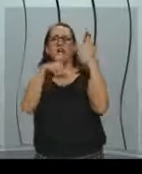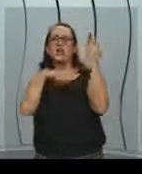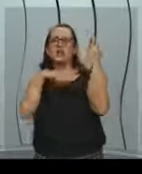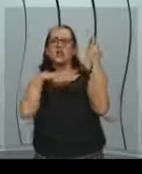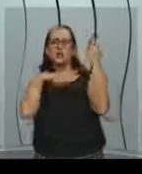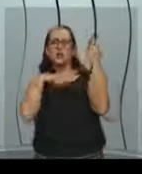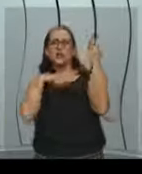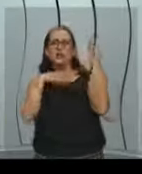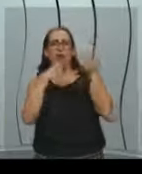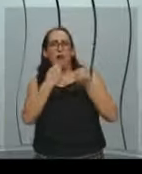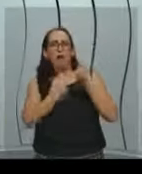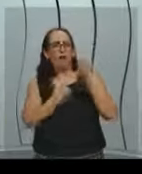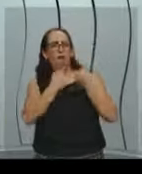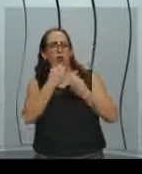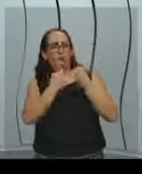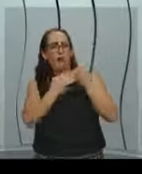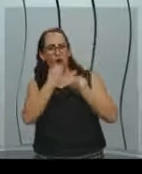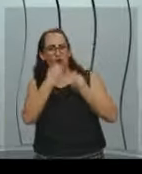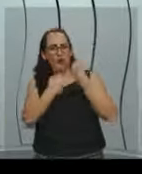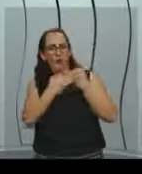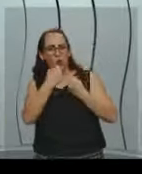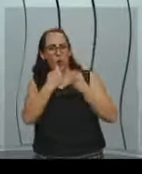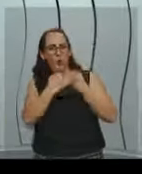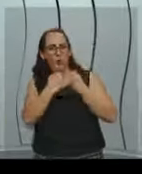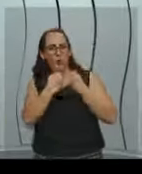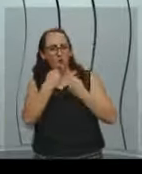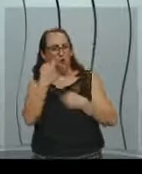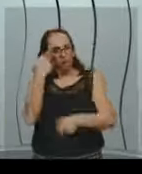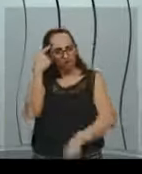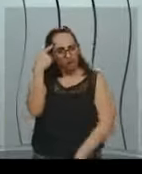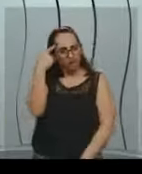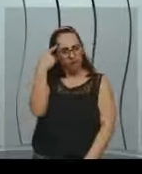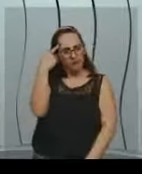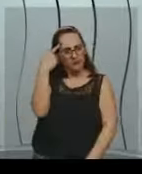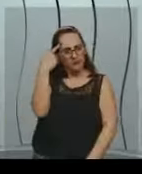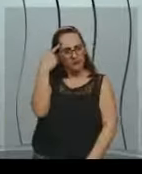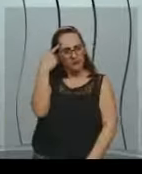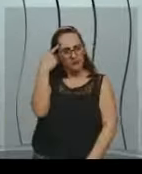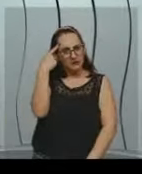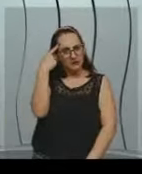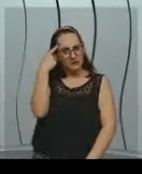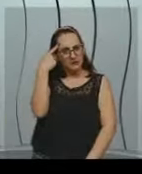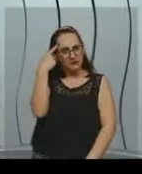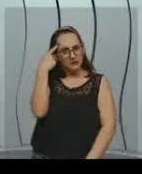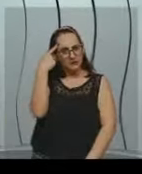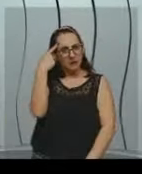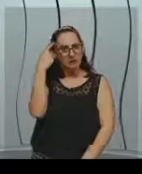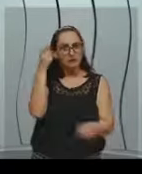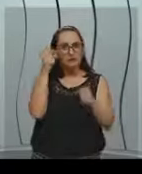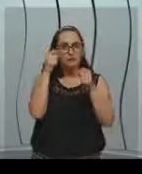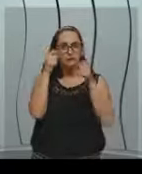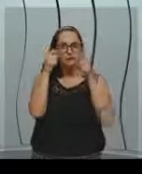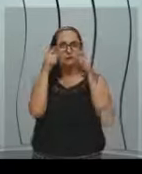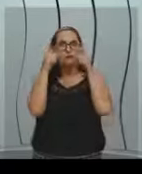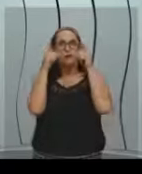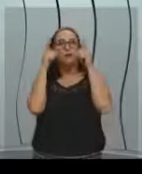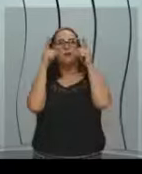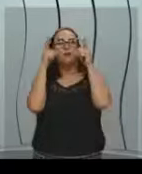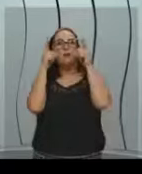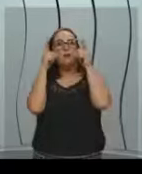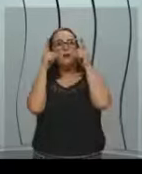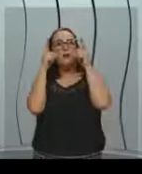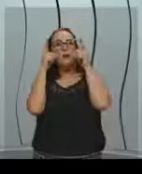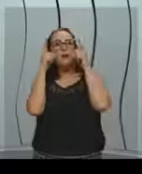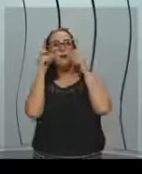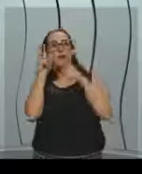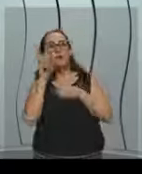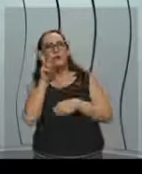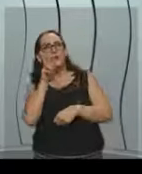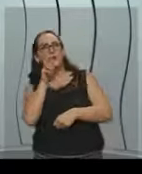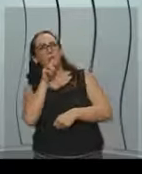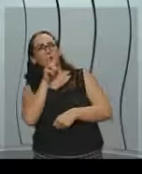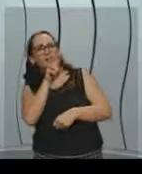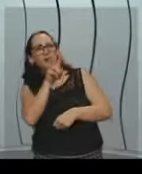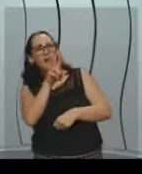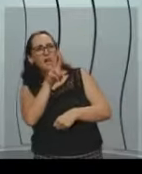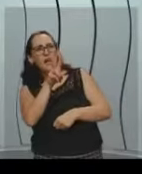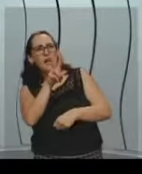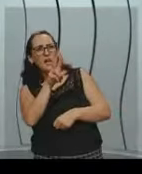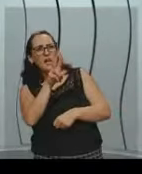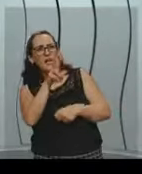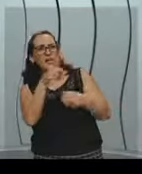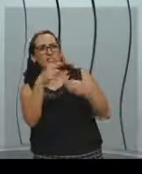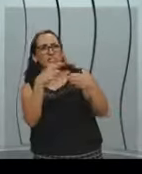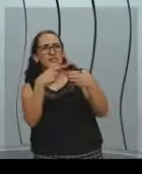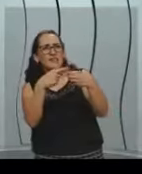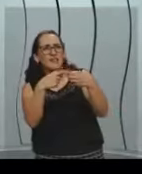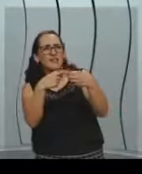Pensa na cabeça de uma pessoa que acabou de acordar, vê uma cidade na parede do